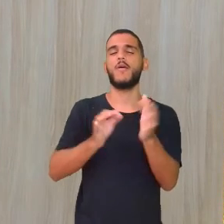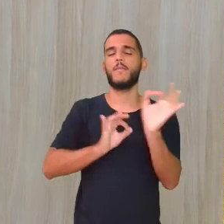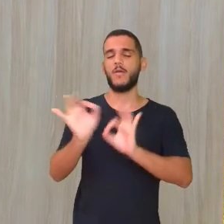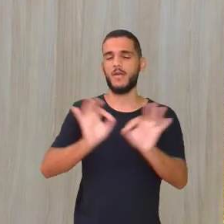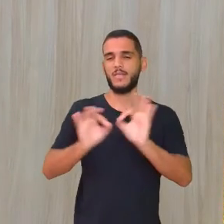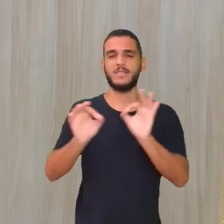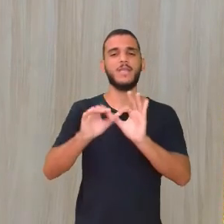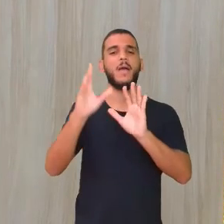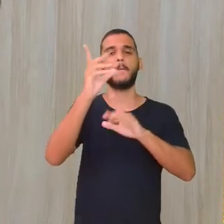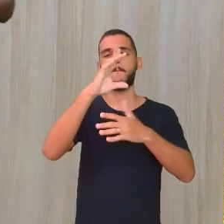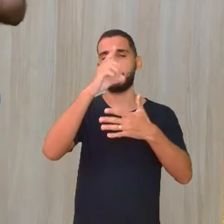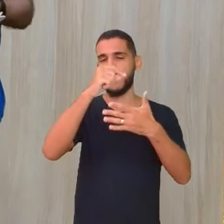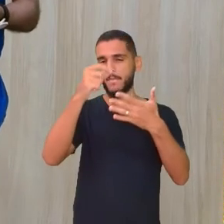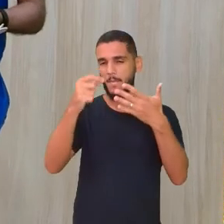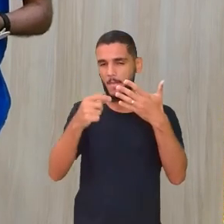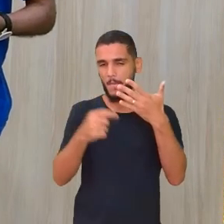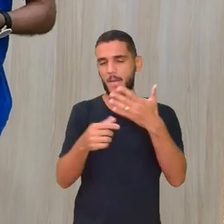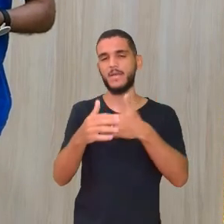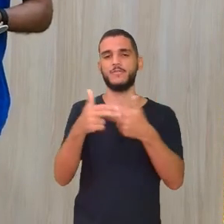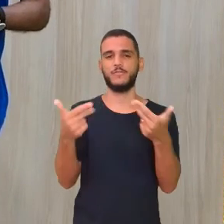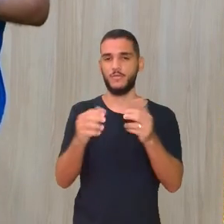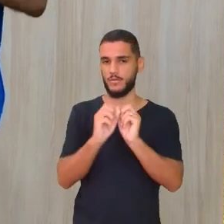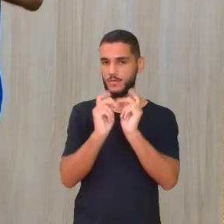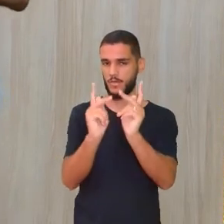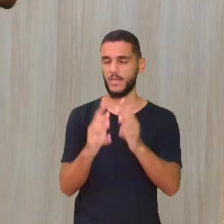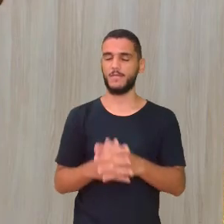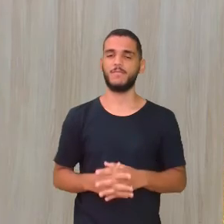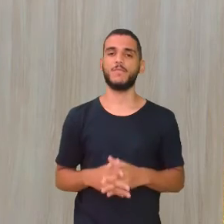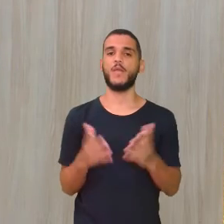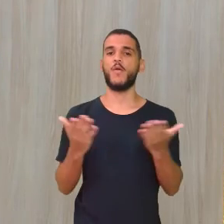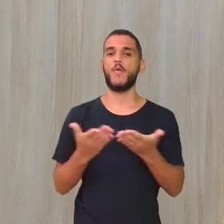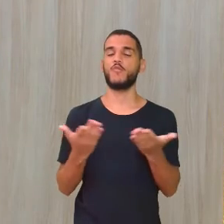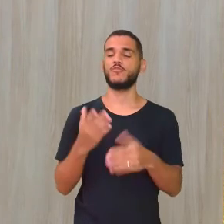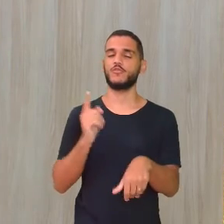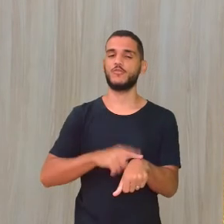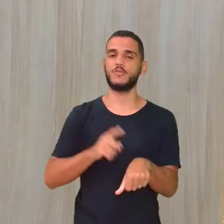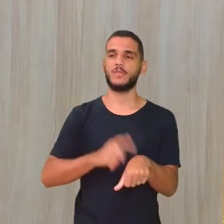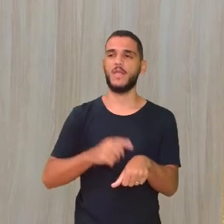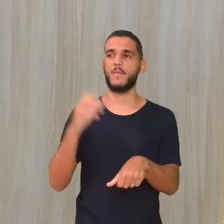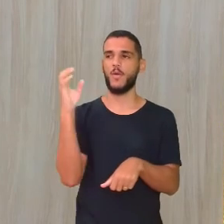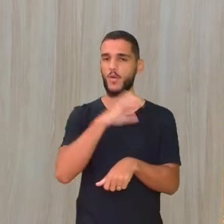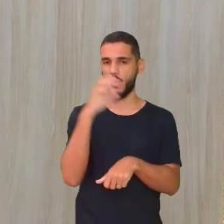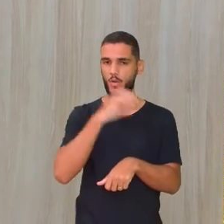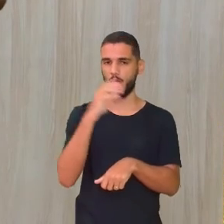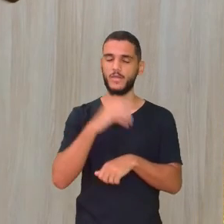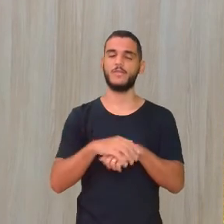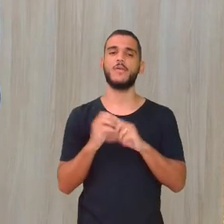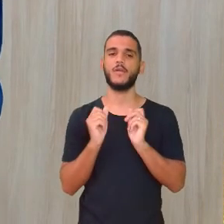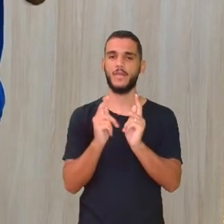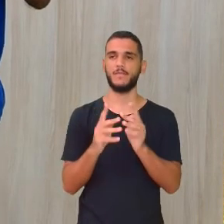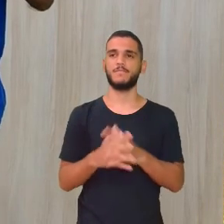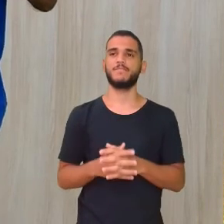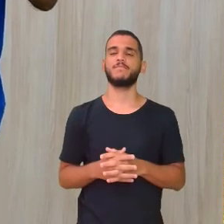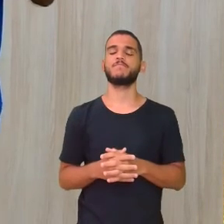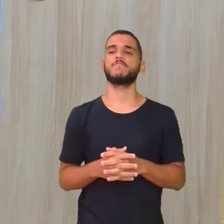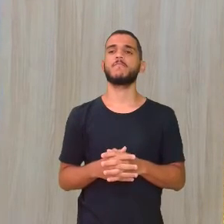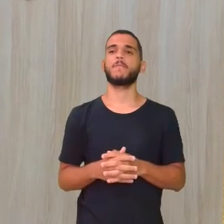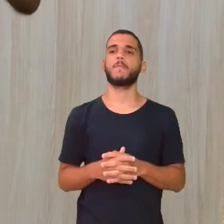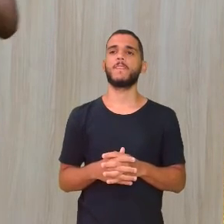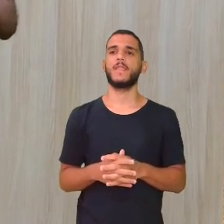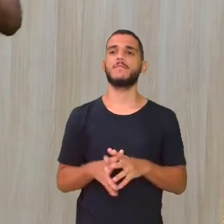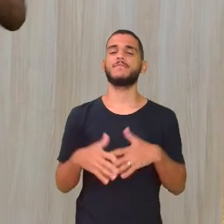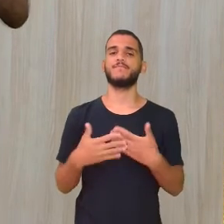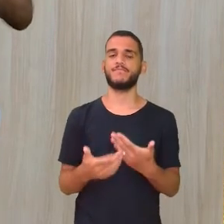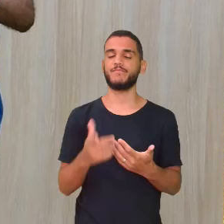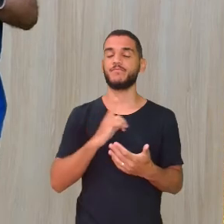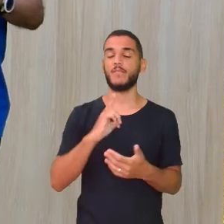variância Para detalhar Esse tópico Para vocês Tá bom? Por causa do nosso tempo Hoje que está bem Acelerado Ó Quando coloca assim Eu tenho uma